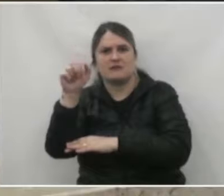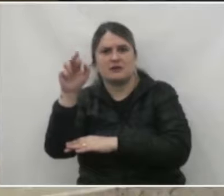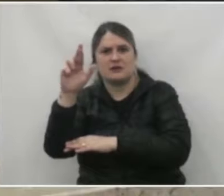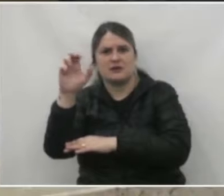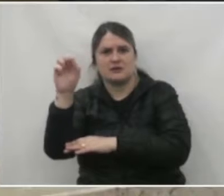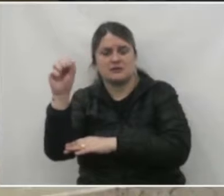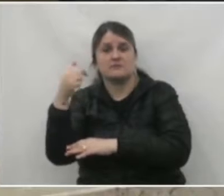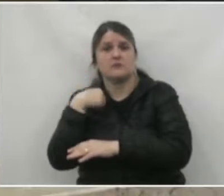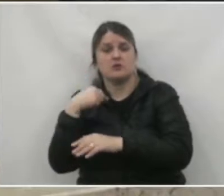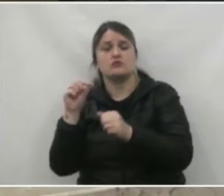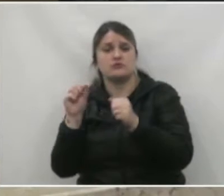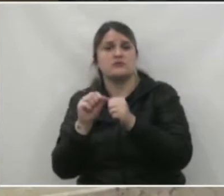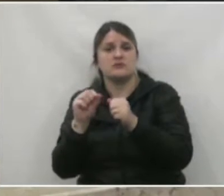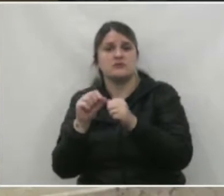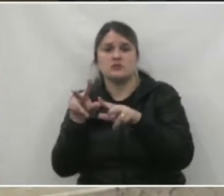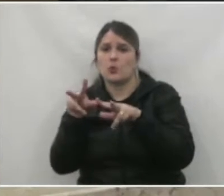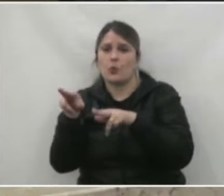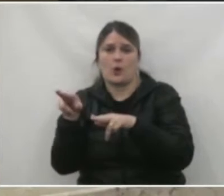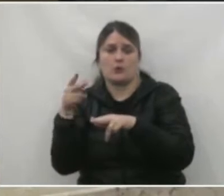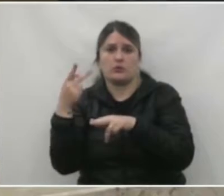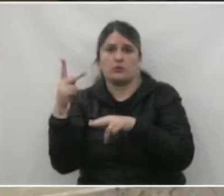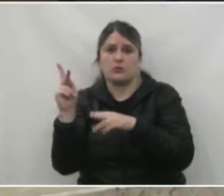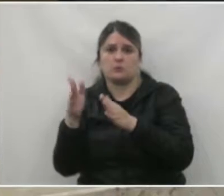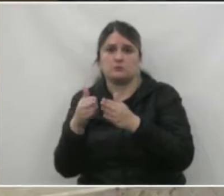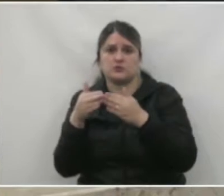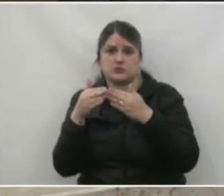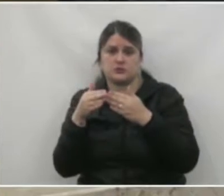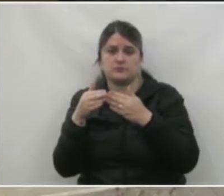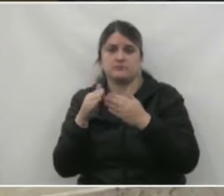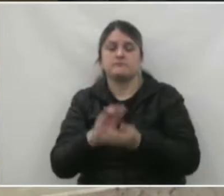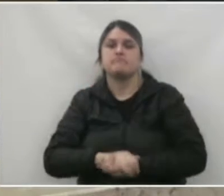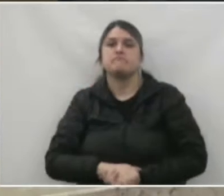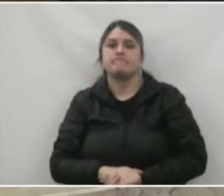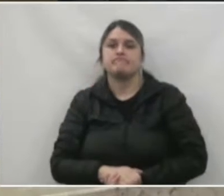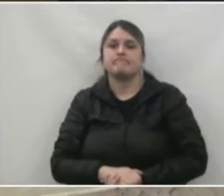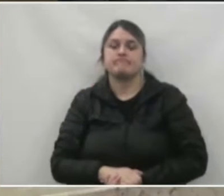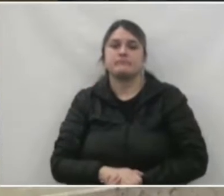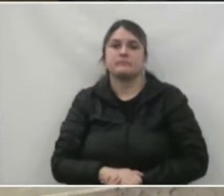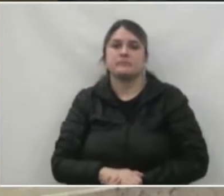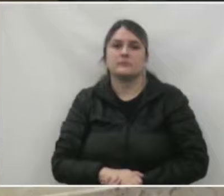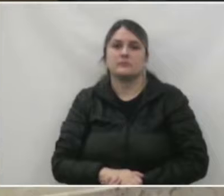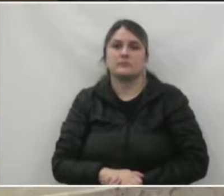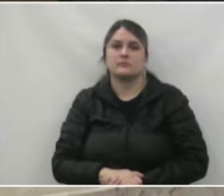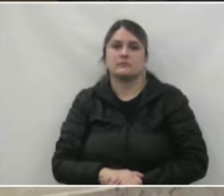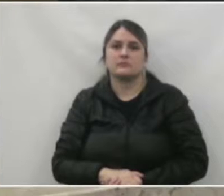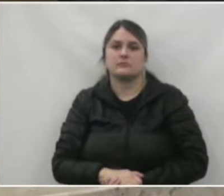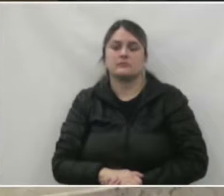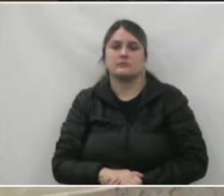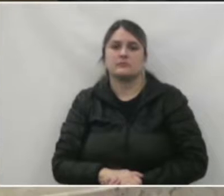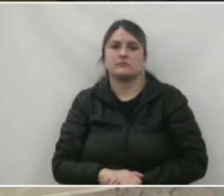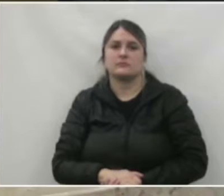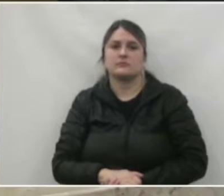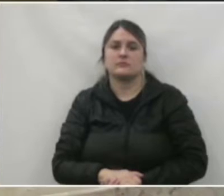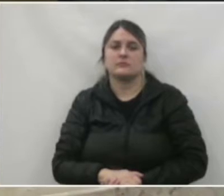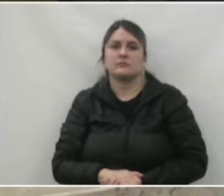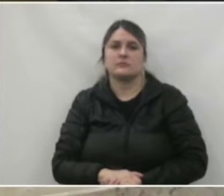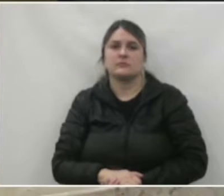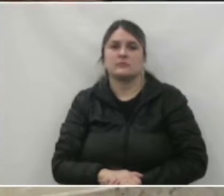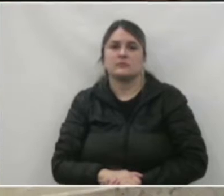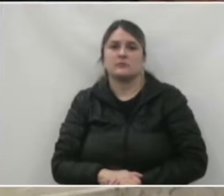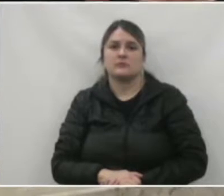pedido aí para fazer essa indicação,